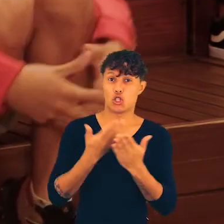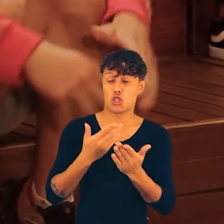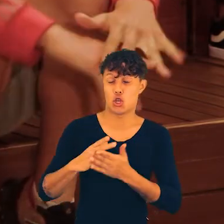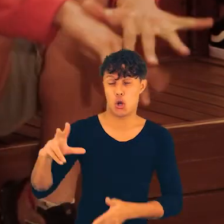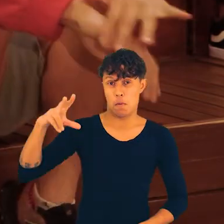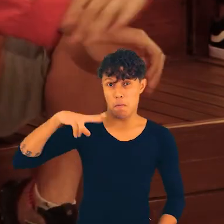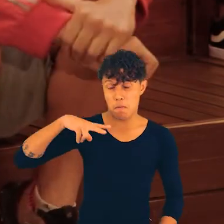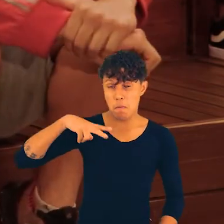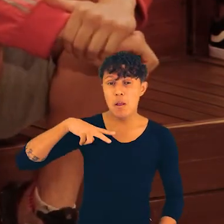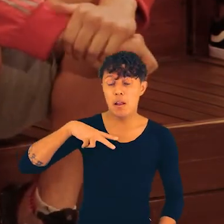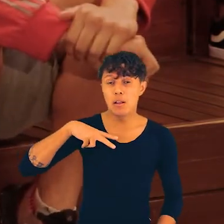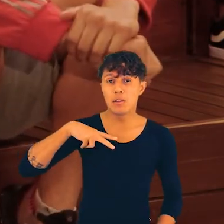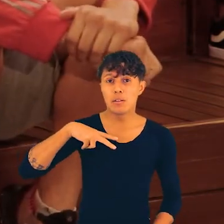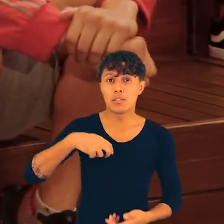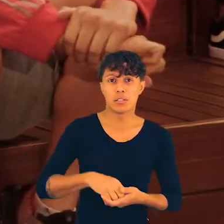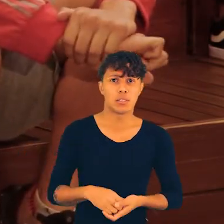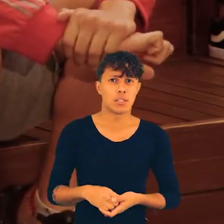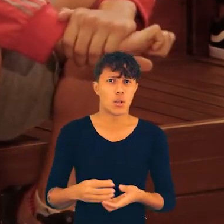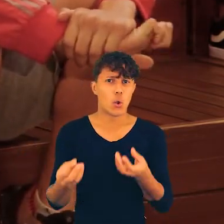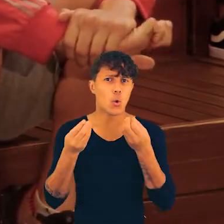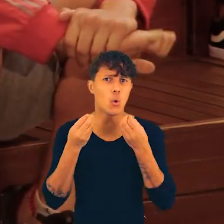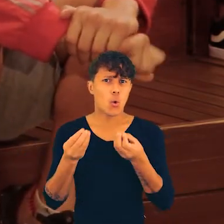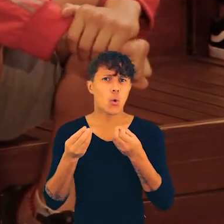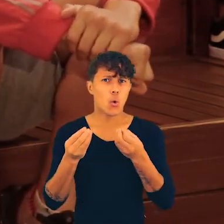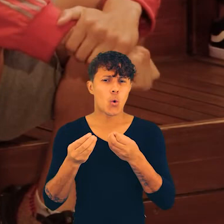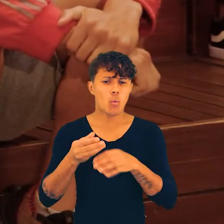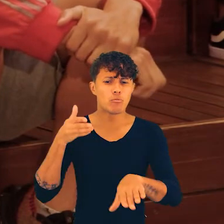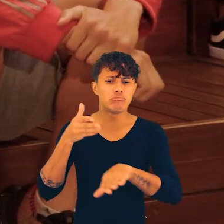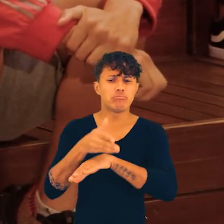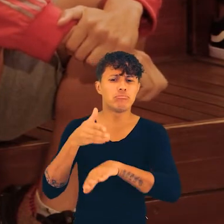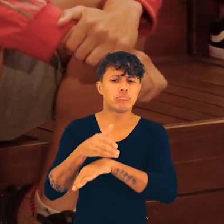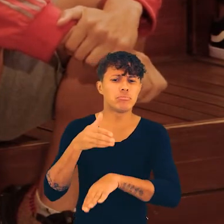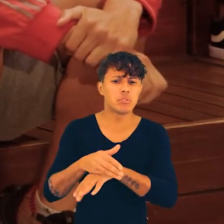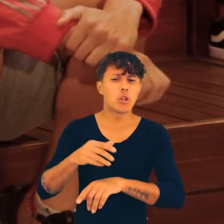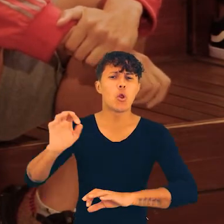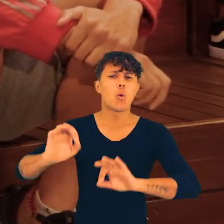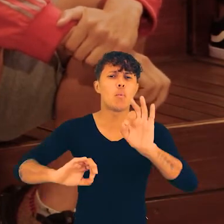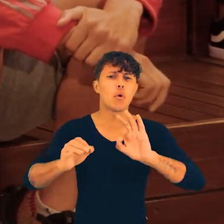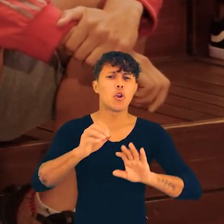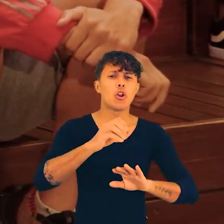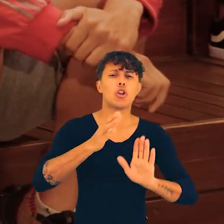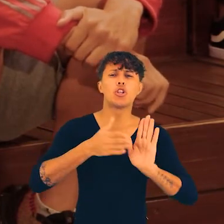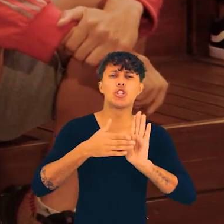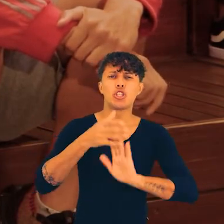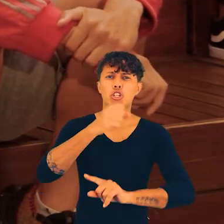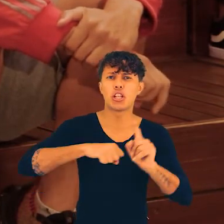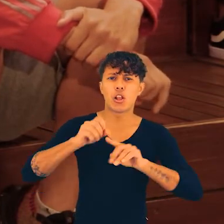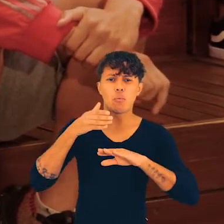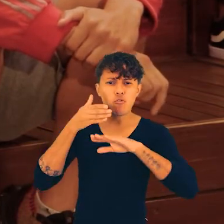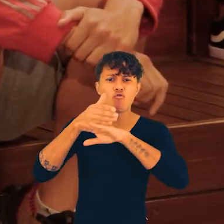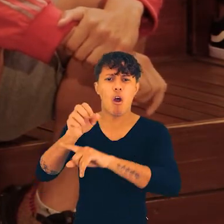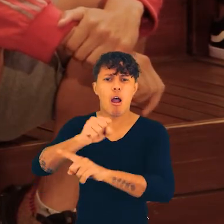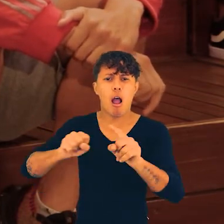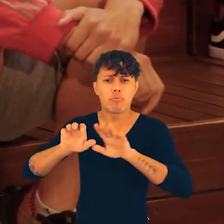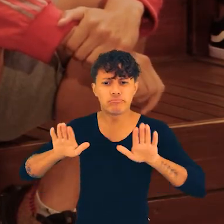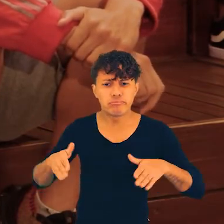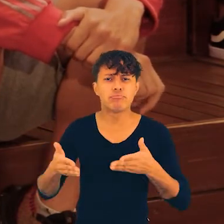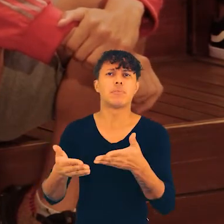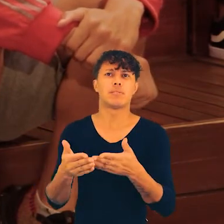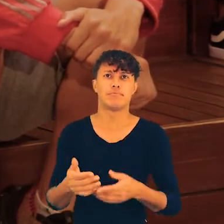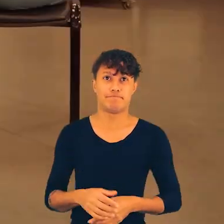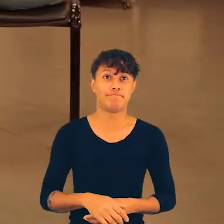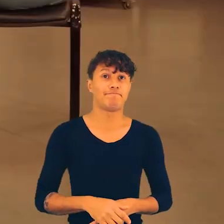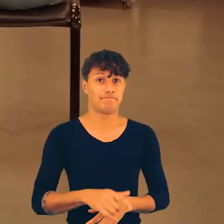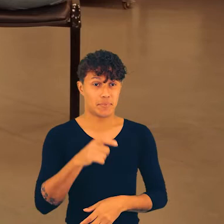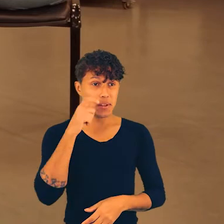gente pode engajar esses jovens que estudam em escolas particulares a entrar mais nesses projetos sociais e saber mais sobre essas pautas